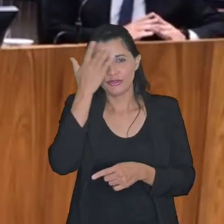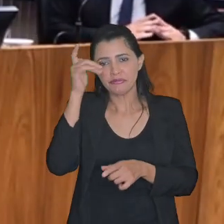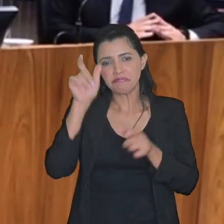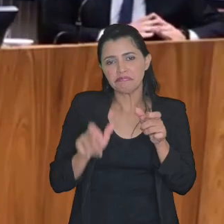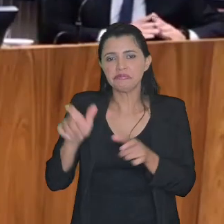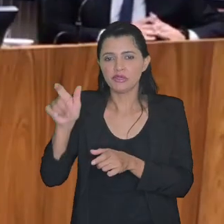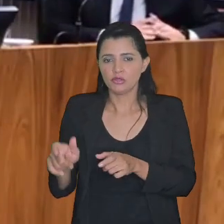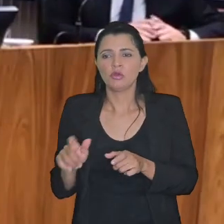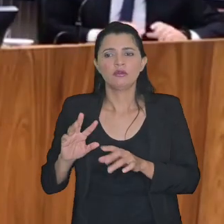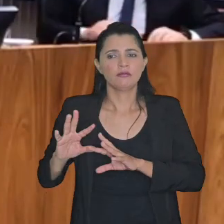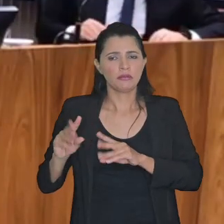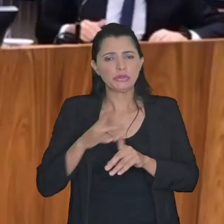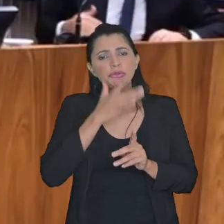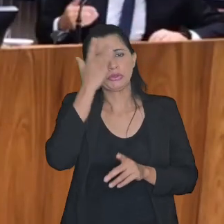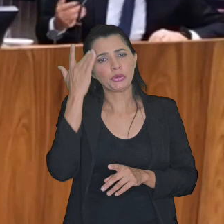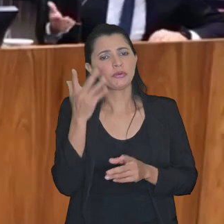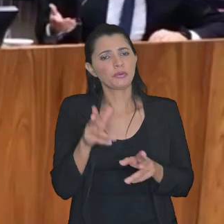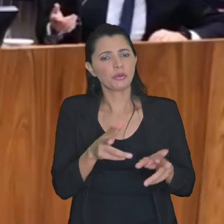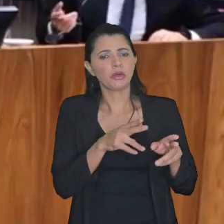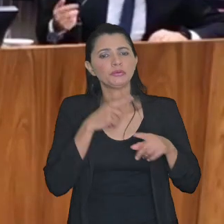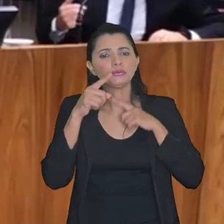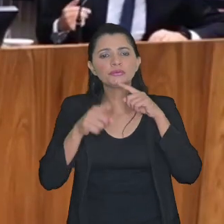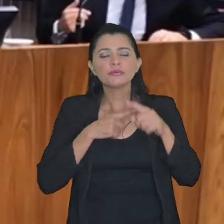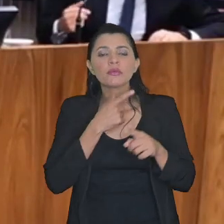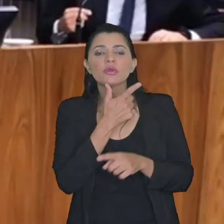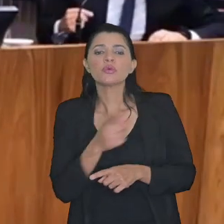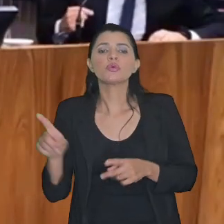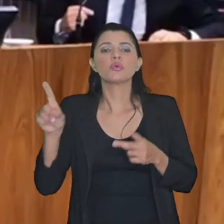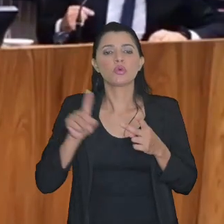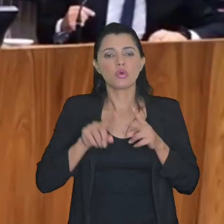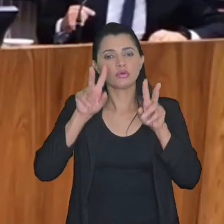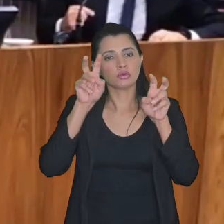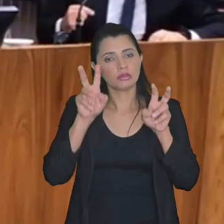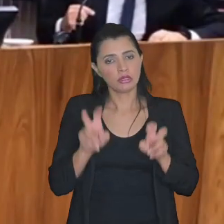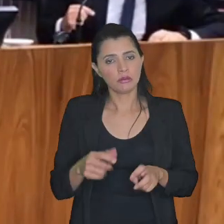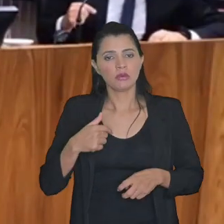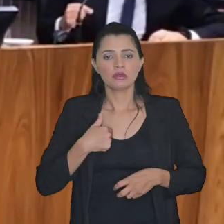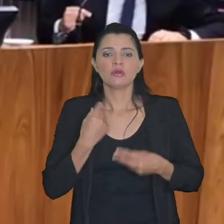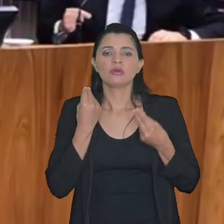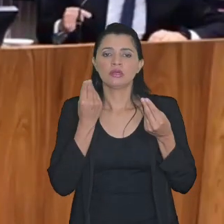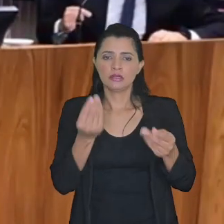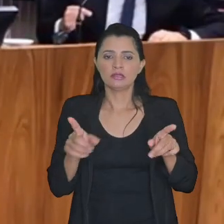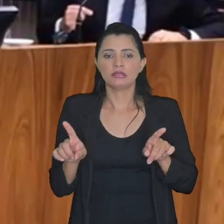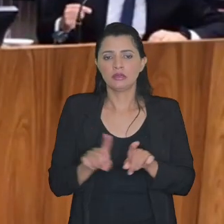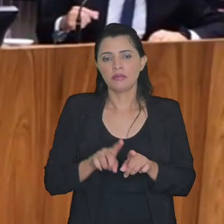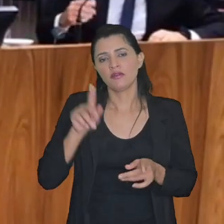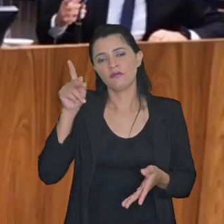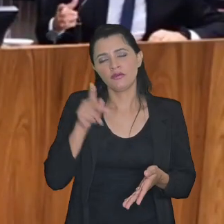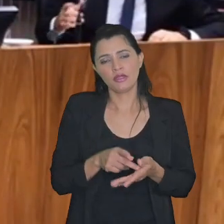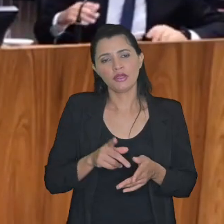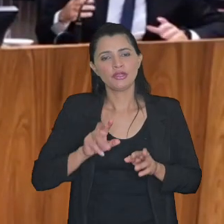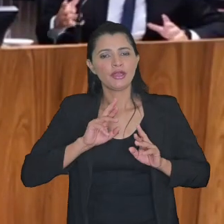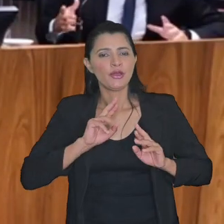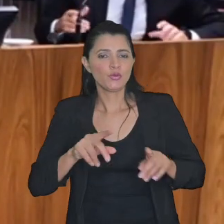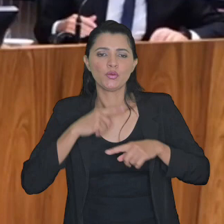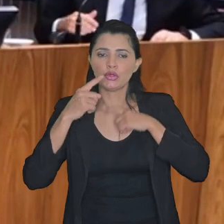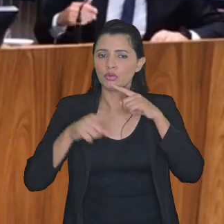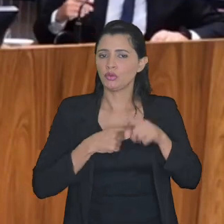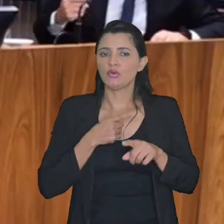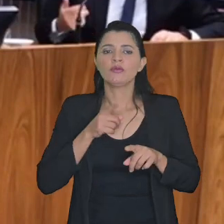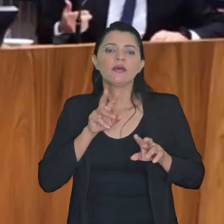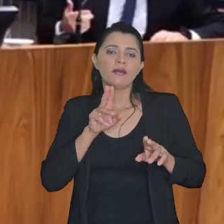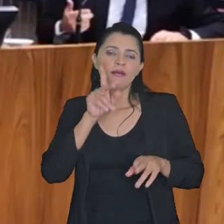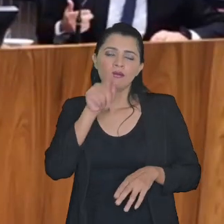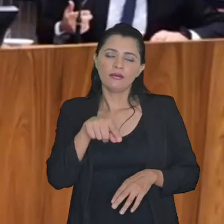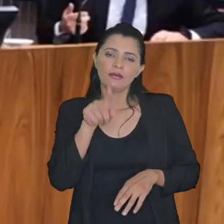pessoas que é de muitas pessoas outro outro tema que eu queria trazer aqui também na verdade não é dúvida mas